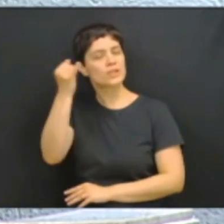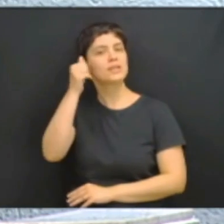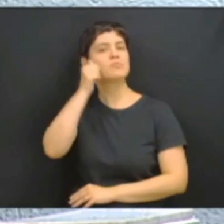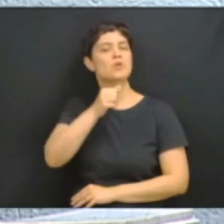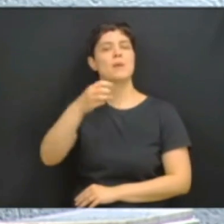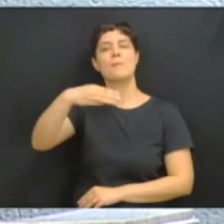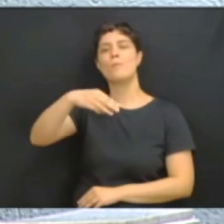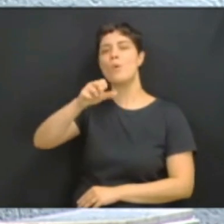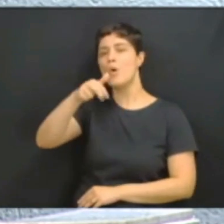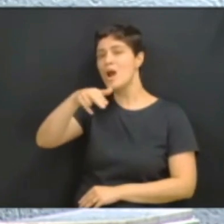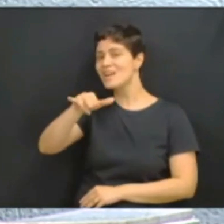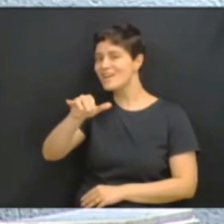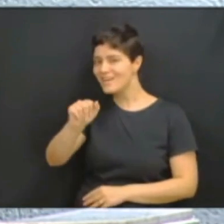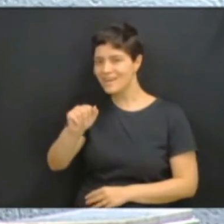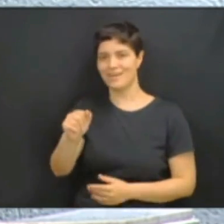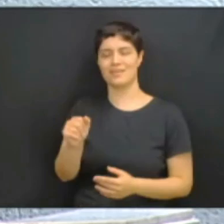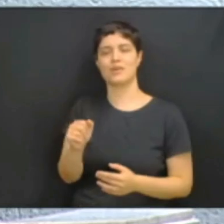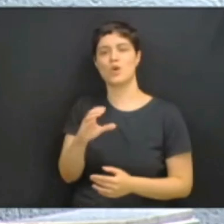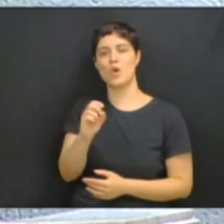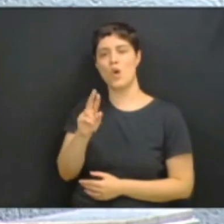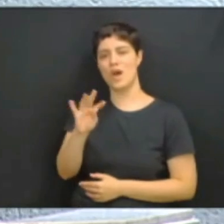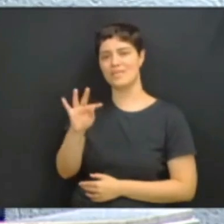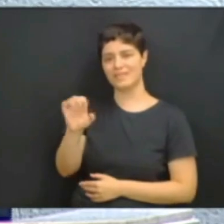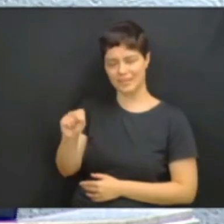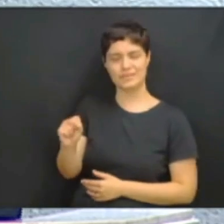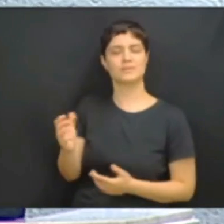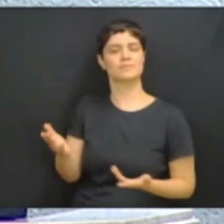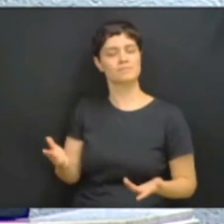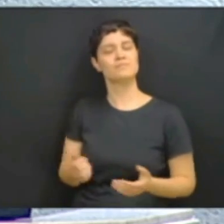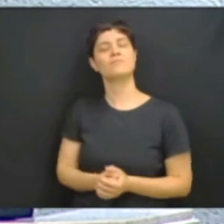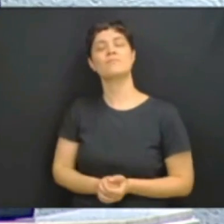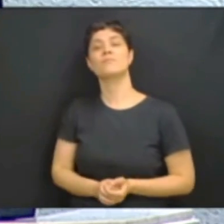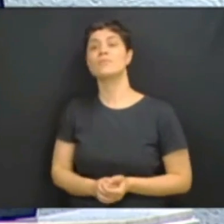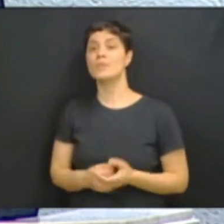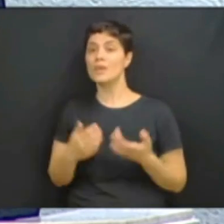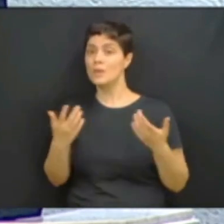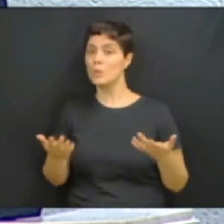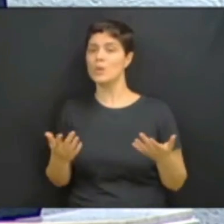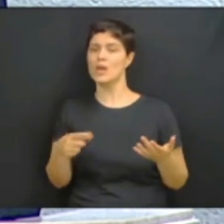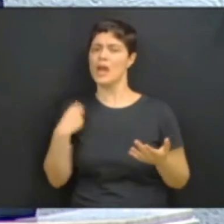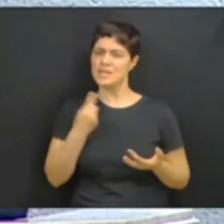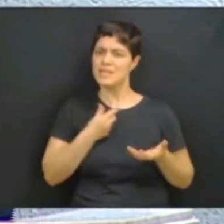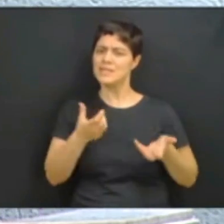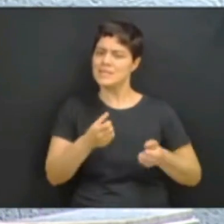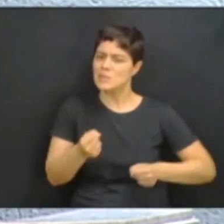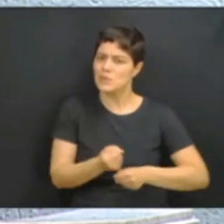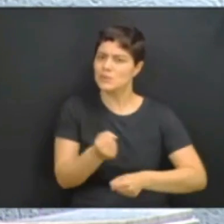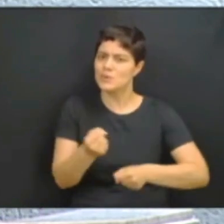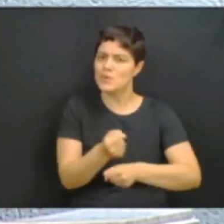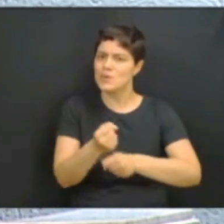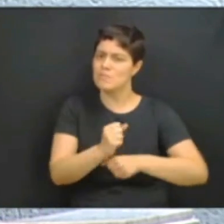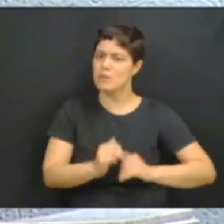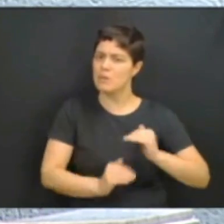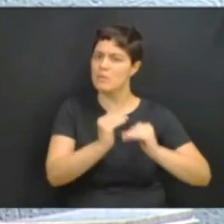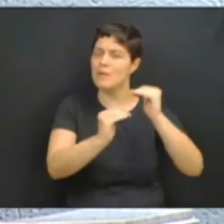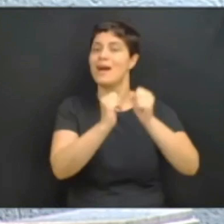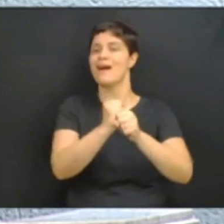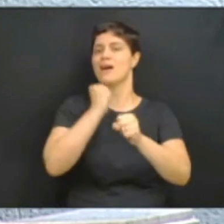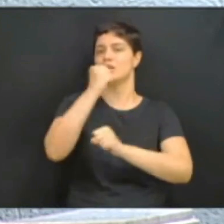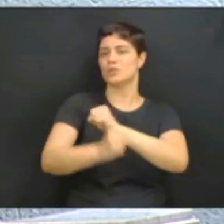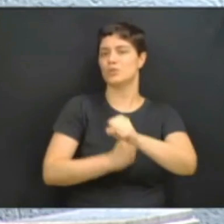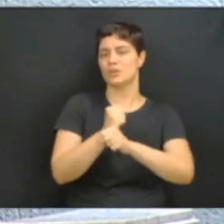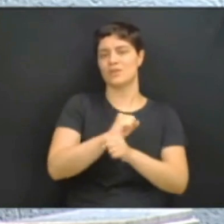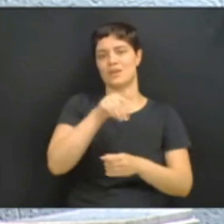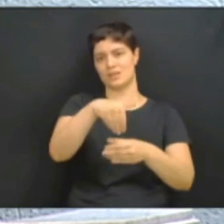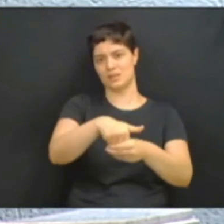Cortes. E assim nós iremos, na construção da eleição do ano que vem. Porque a vida